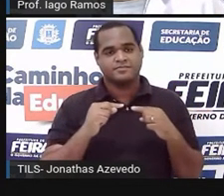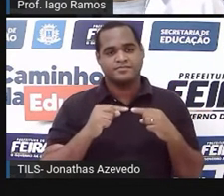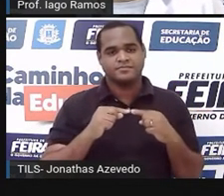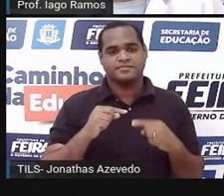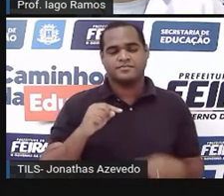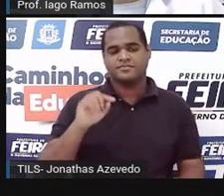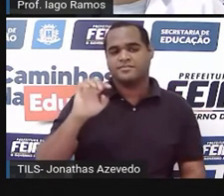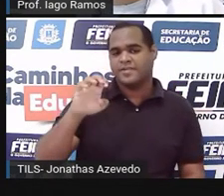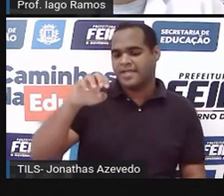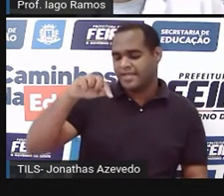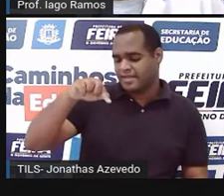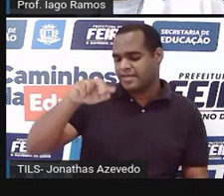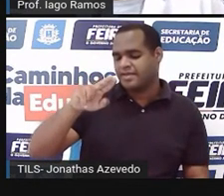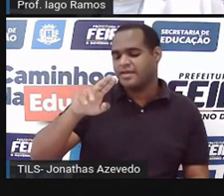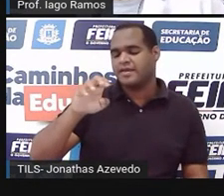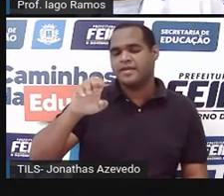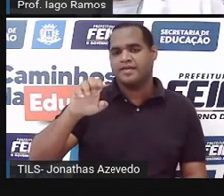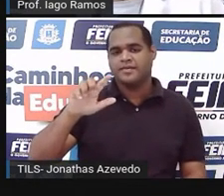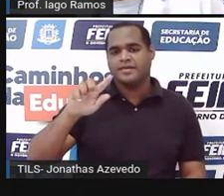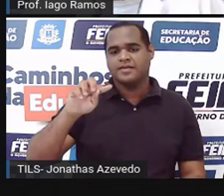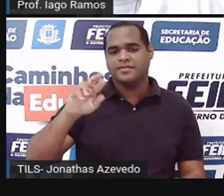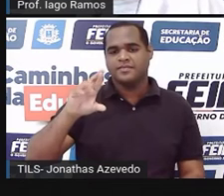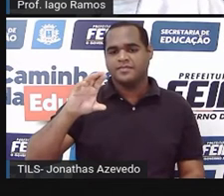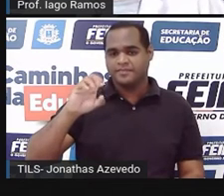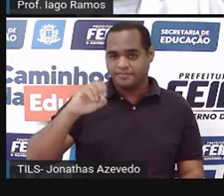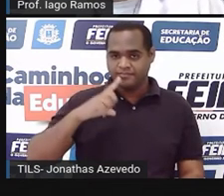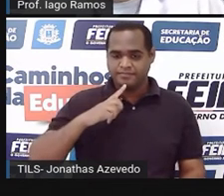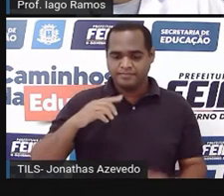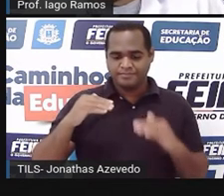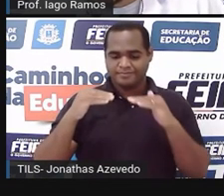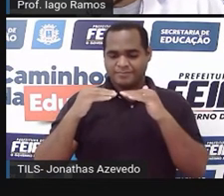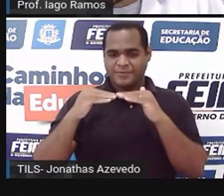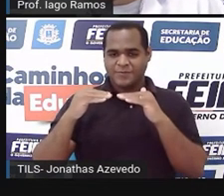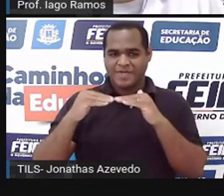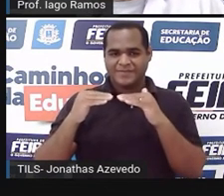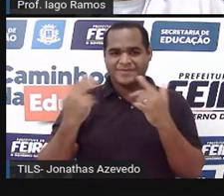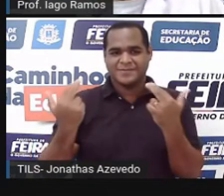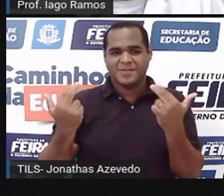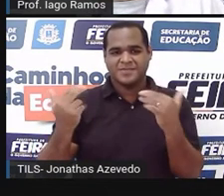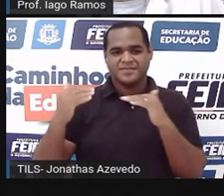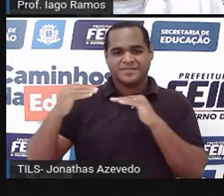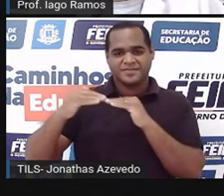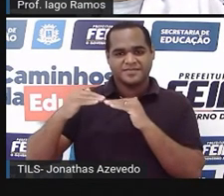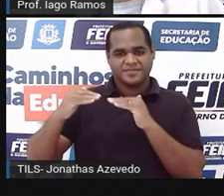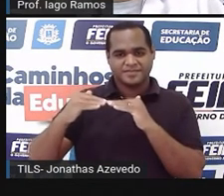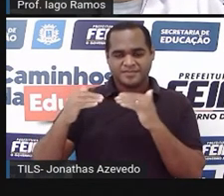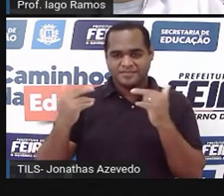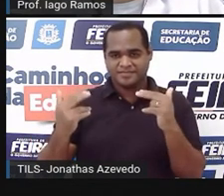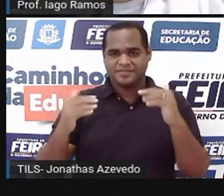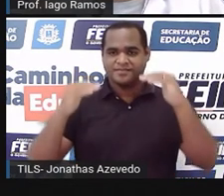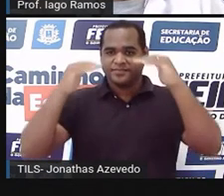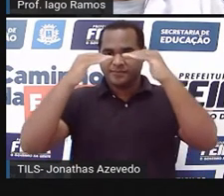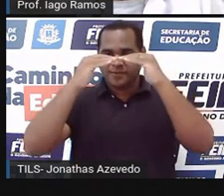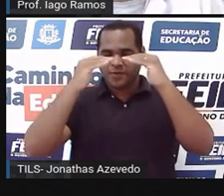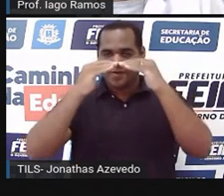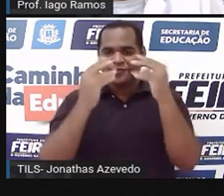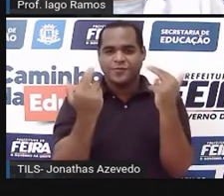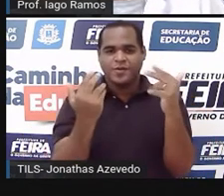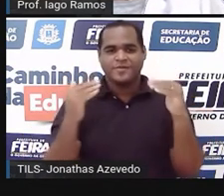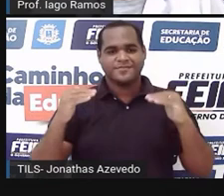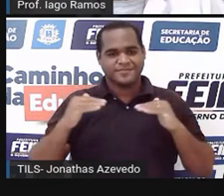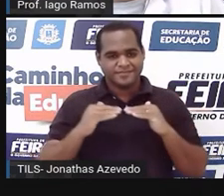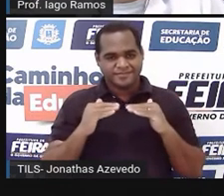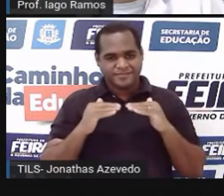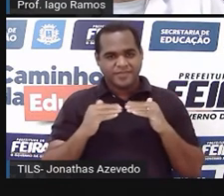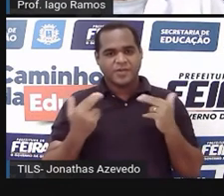equilátero. Então, esse triângulo aí é equilátero, se a gente olhar para a medida dos lados, os três lados